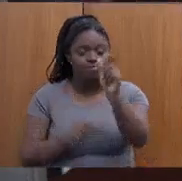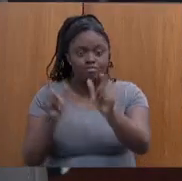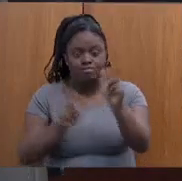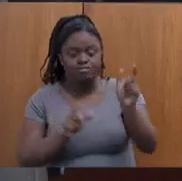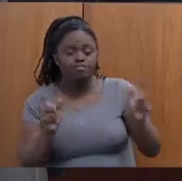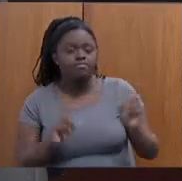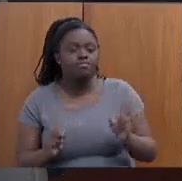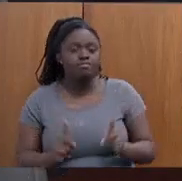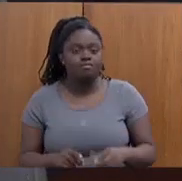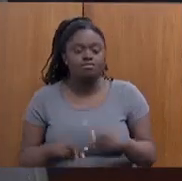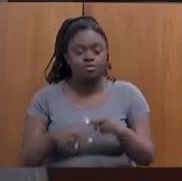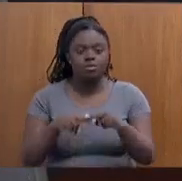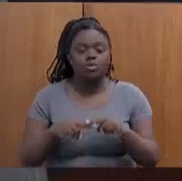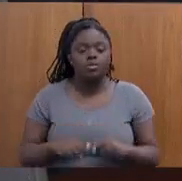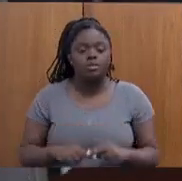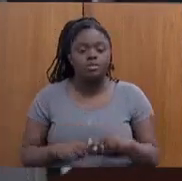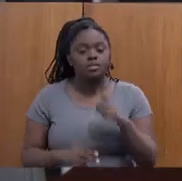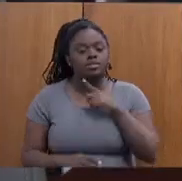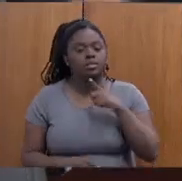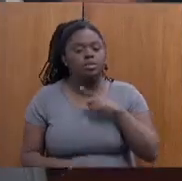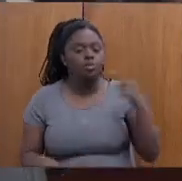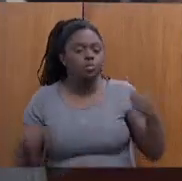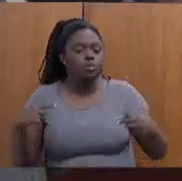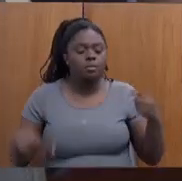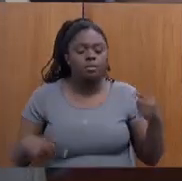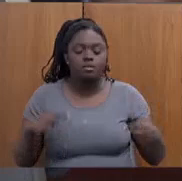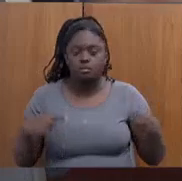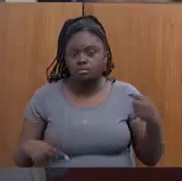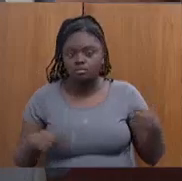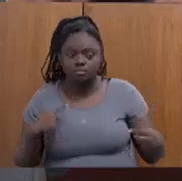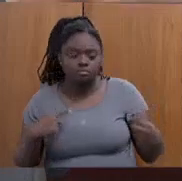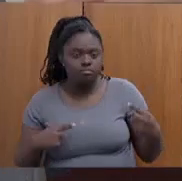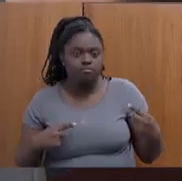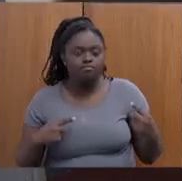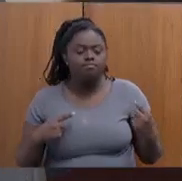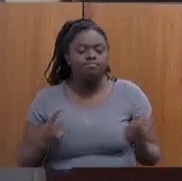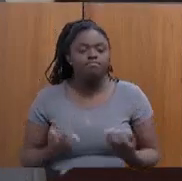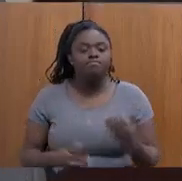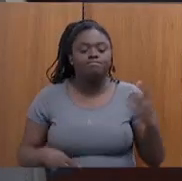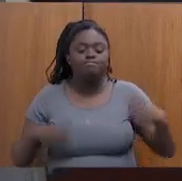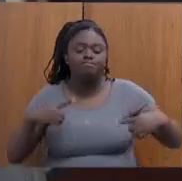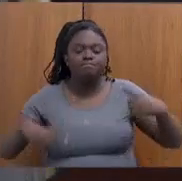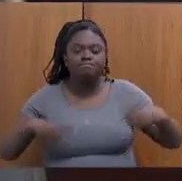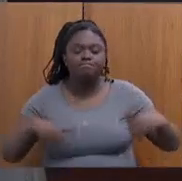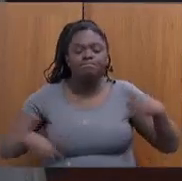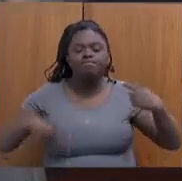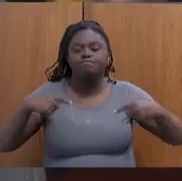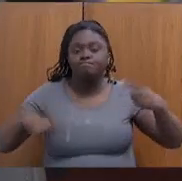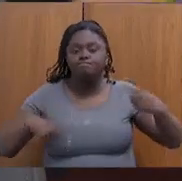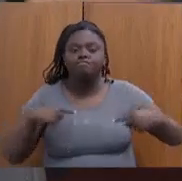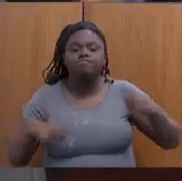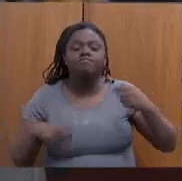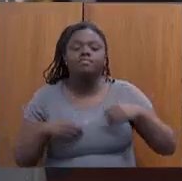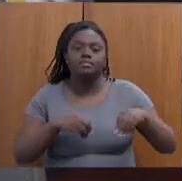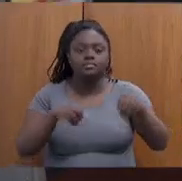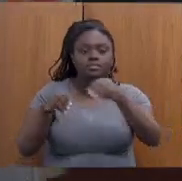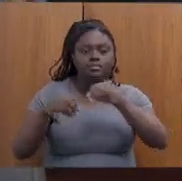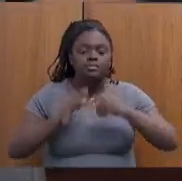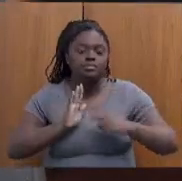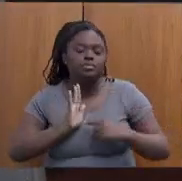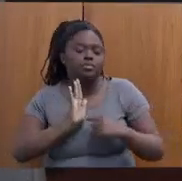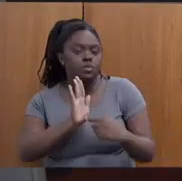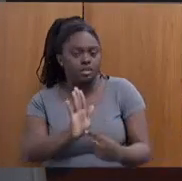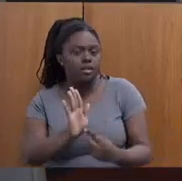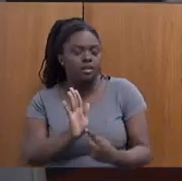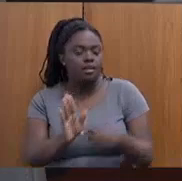Então, por isso que eu coloco no debate político que essa questão das terras produtivas e improdutivas,